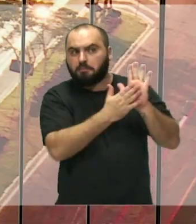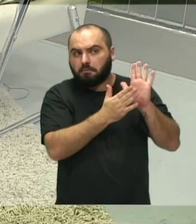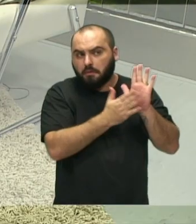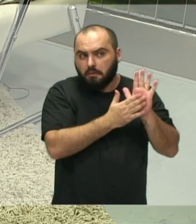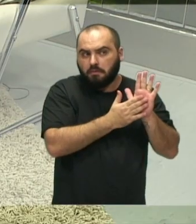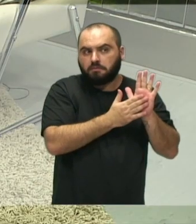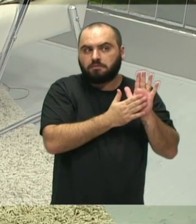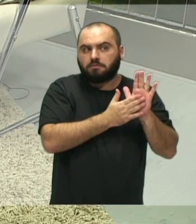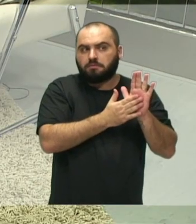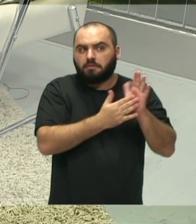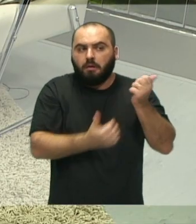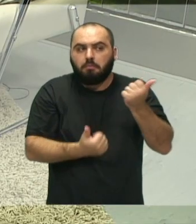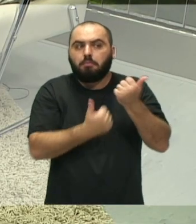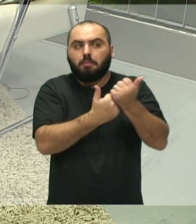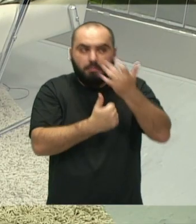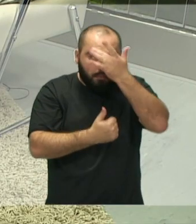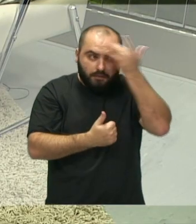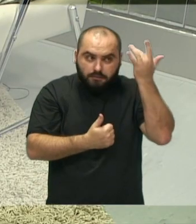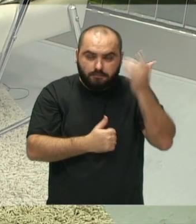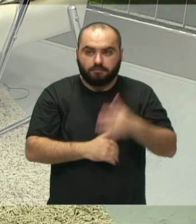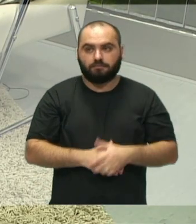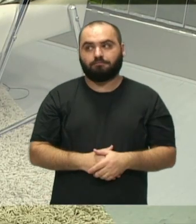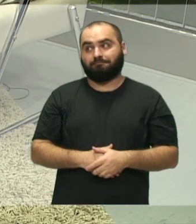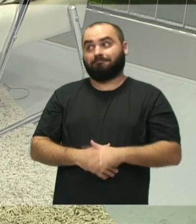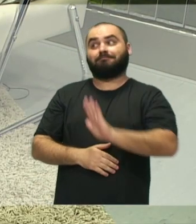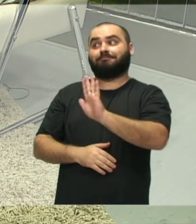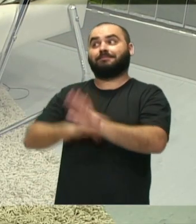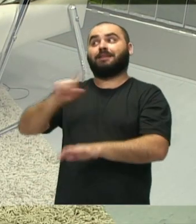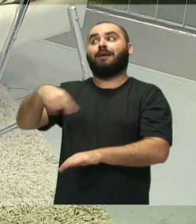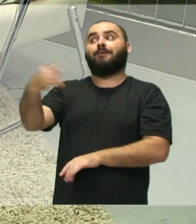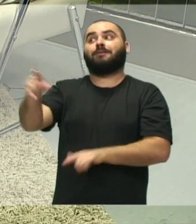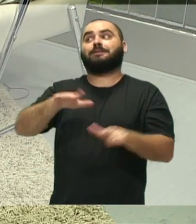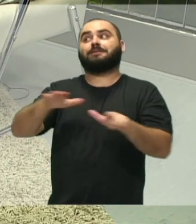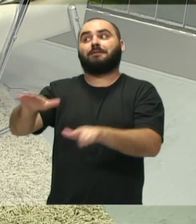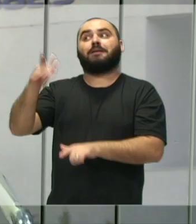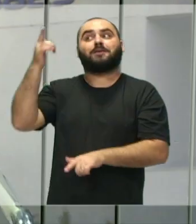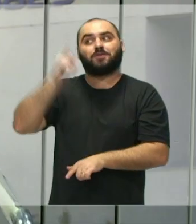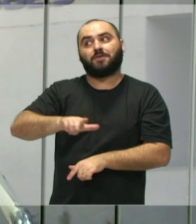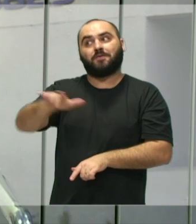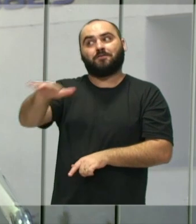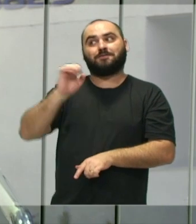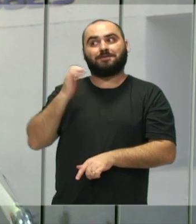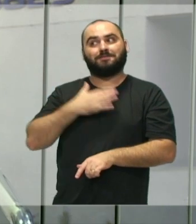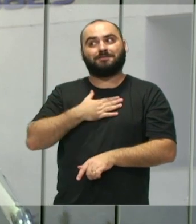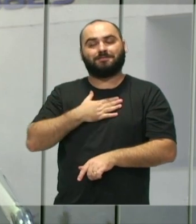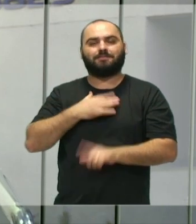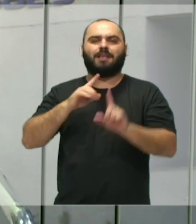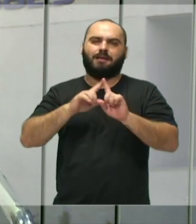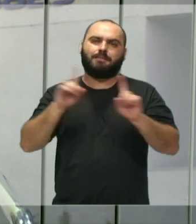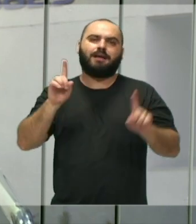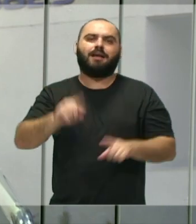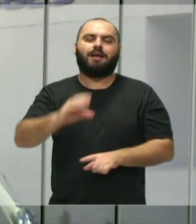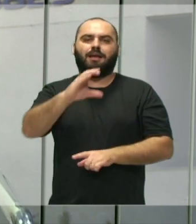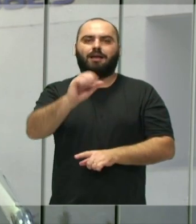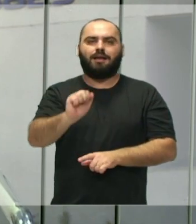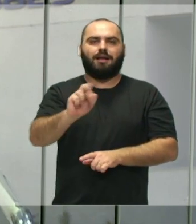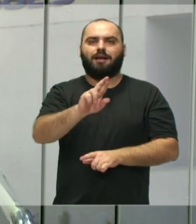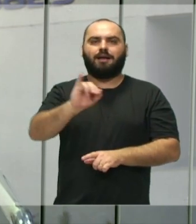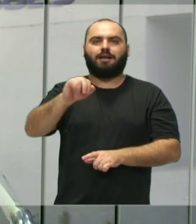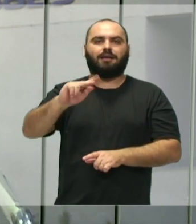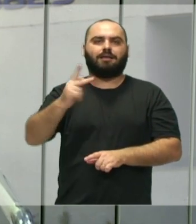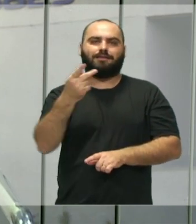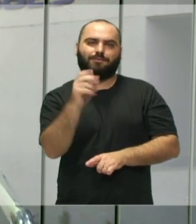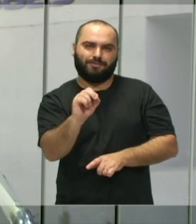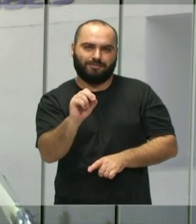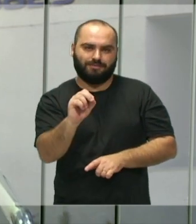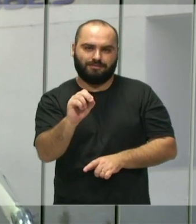apoio a essas pessoas? tu vai ter que me chamar semana que vem de novo. Não, mas é o carrinho, né. Não tem como escapar desse carrinho.